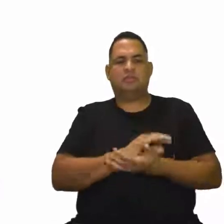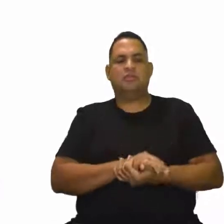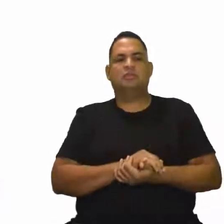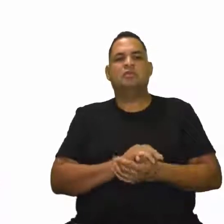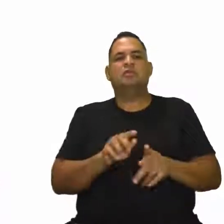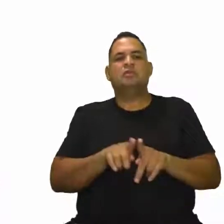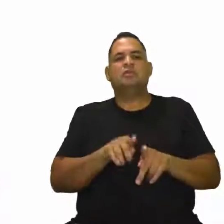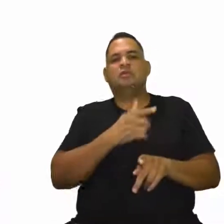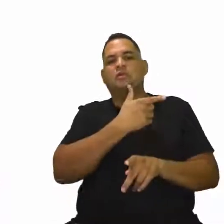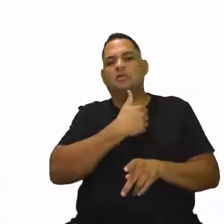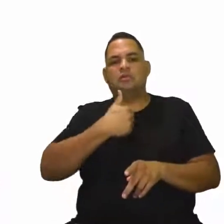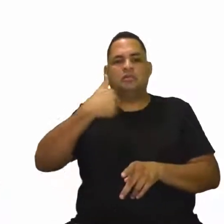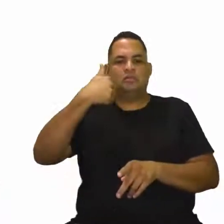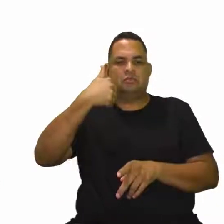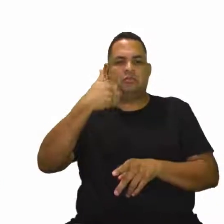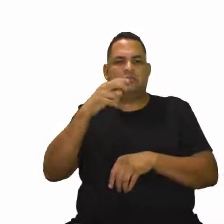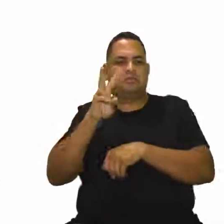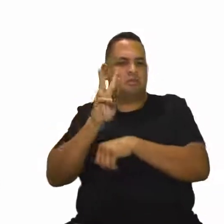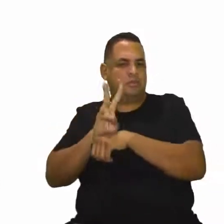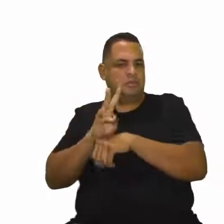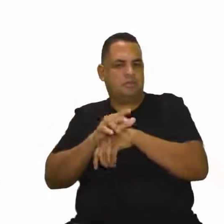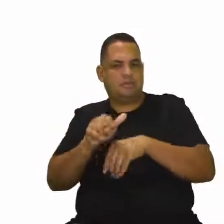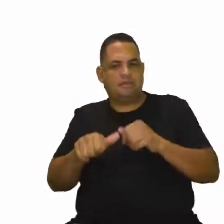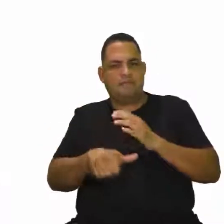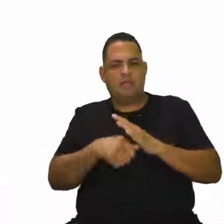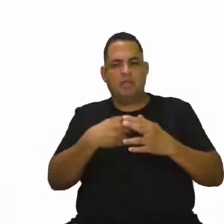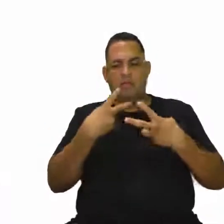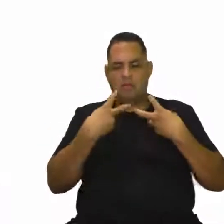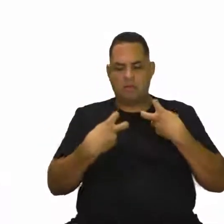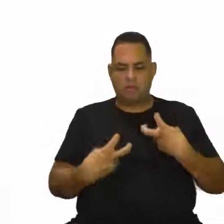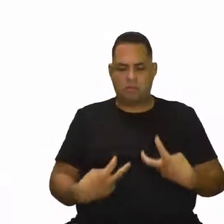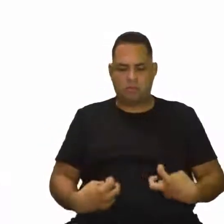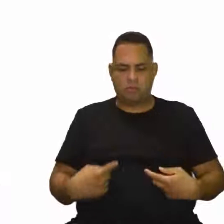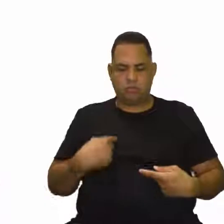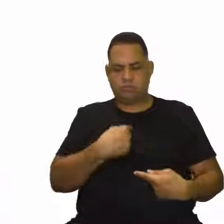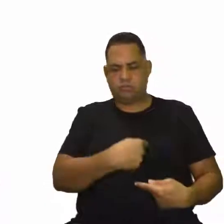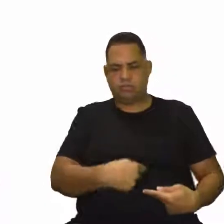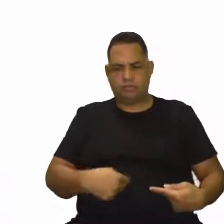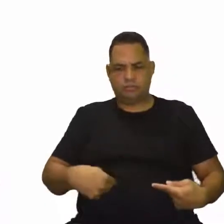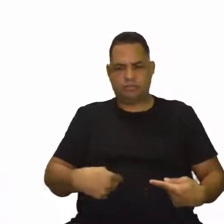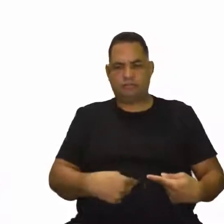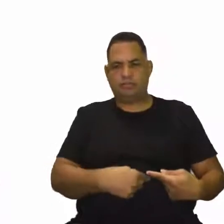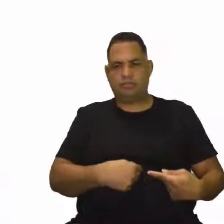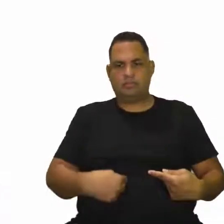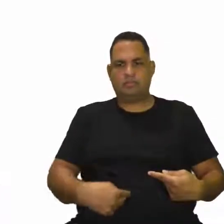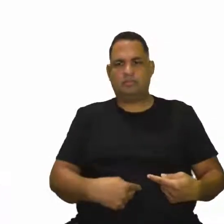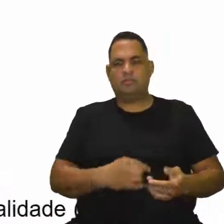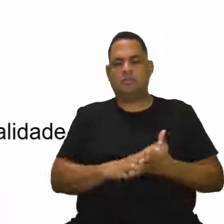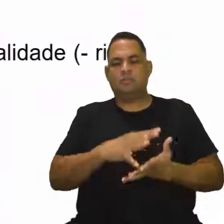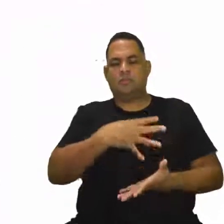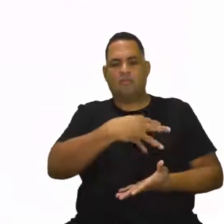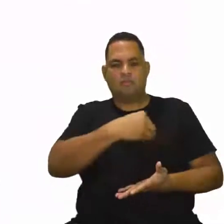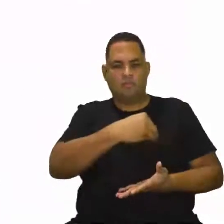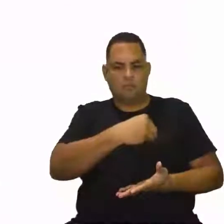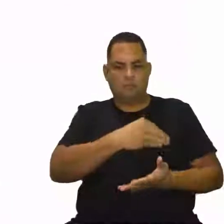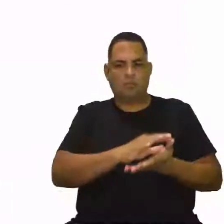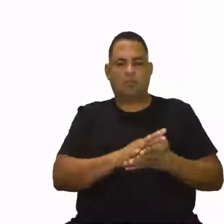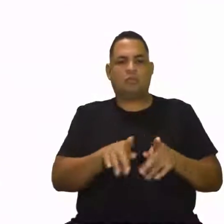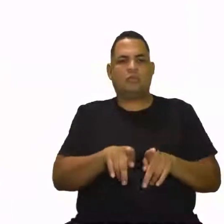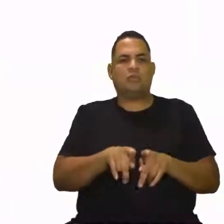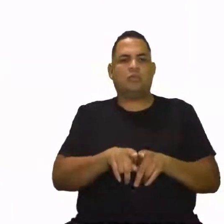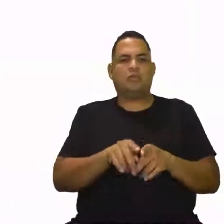Também vai melhorar aí a prevenção primária com relação ao colo, o câncer do colo e o de mama, tá?